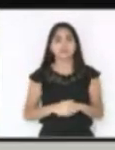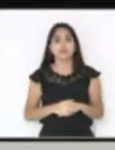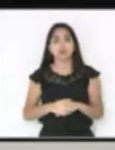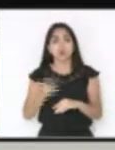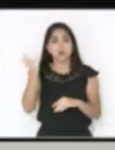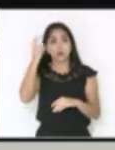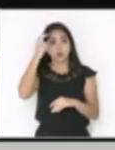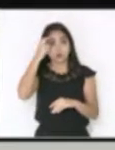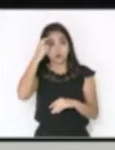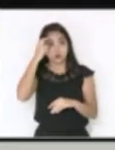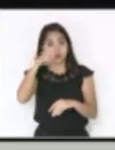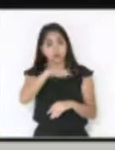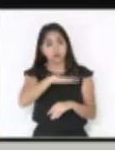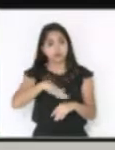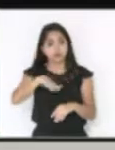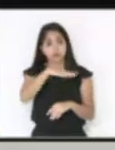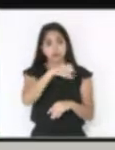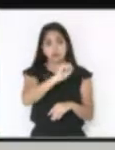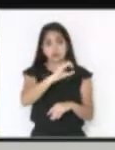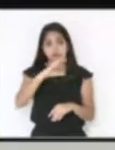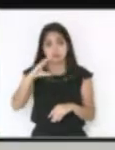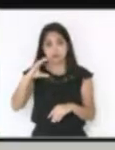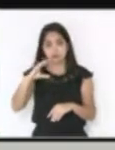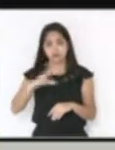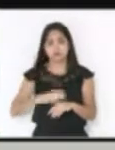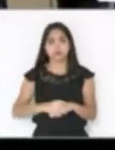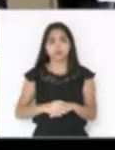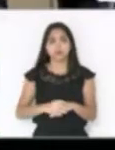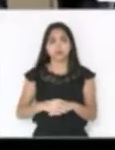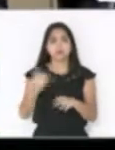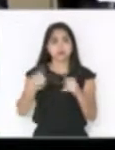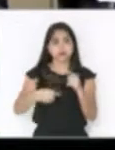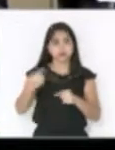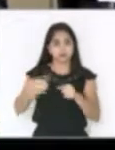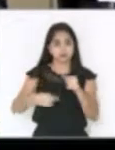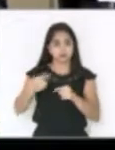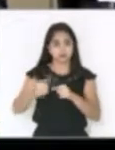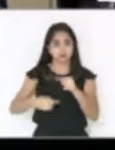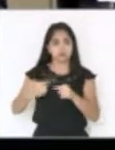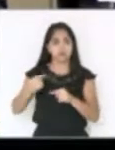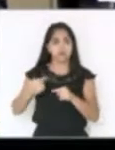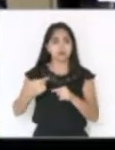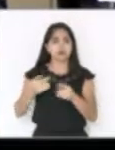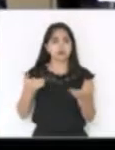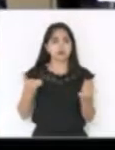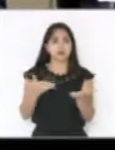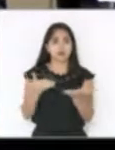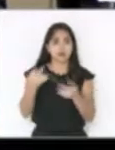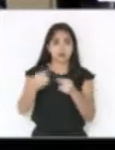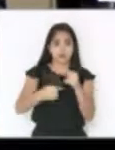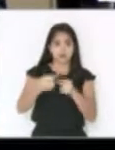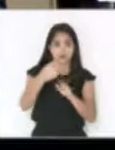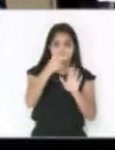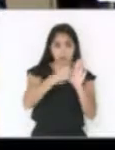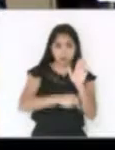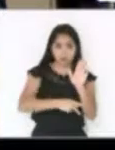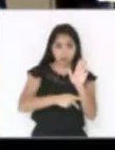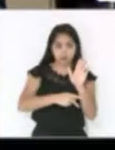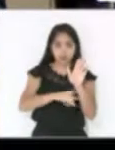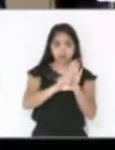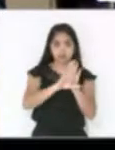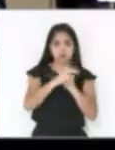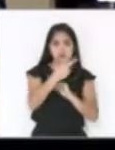Patrício para discutir o projeto do